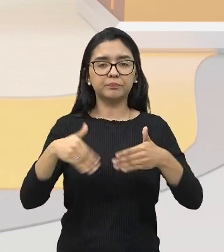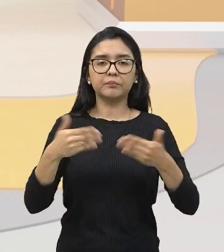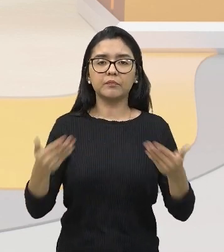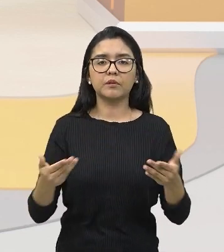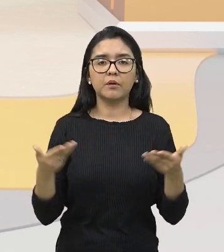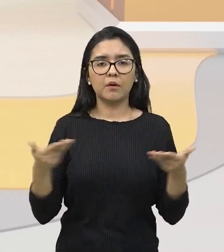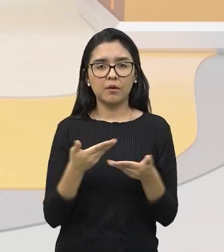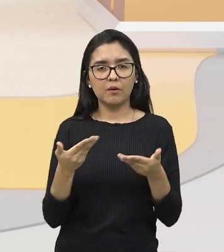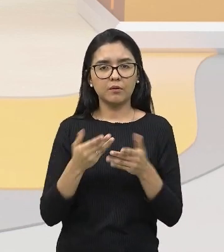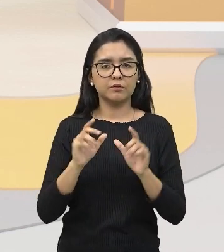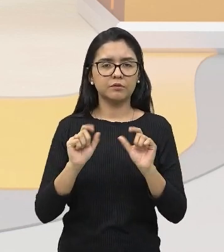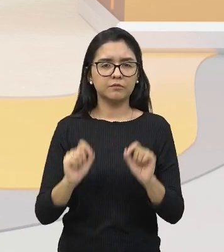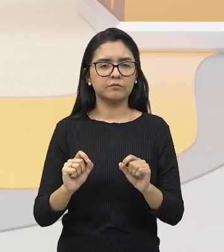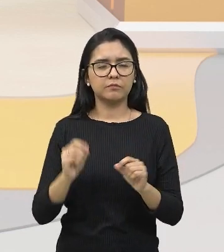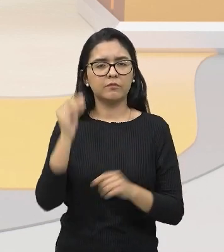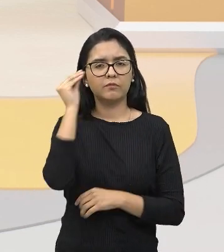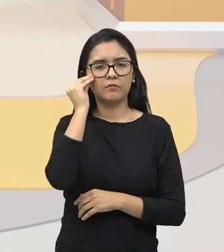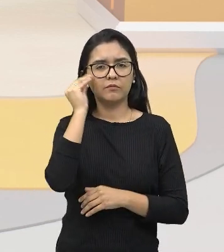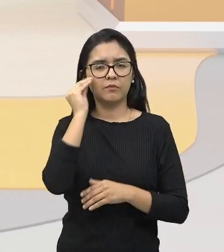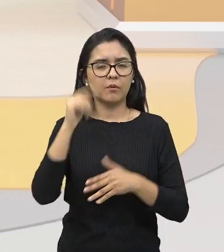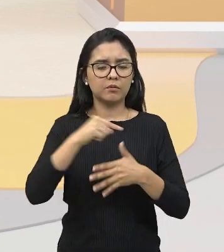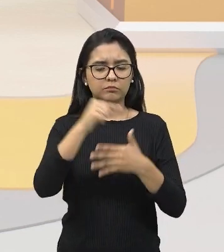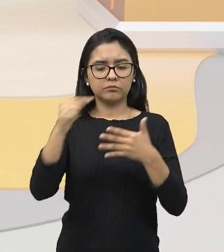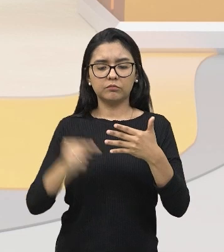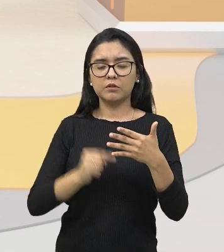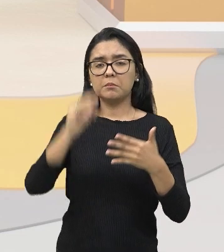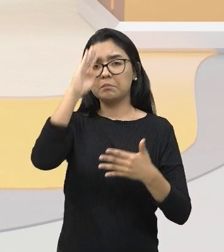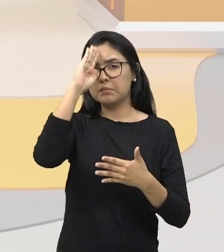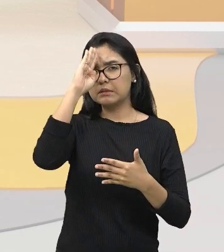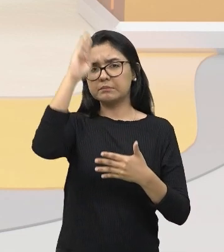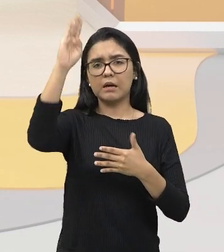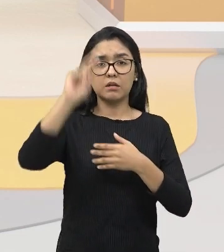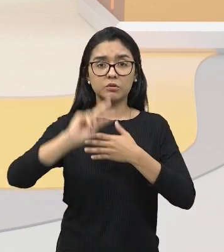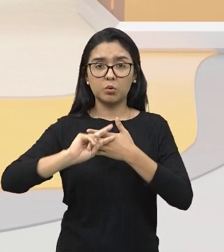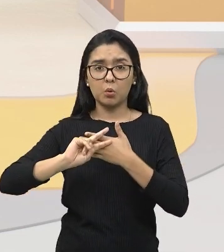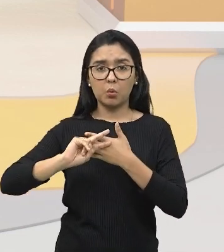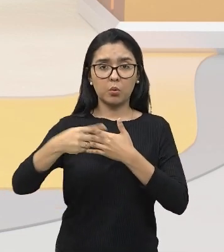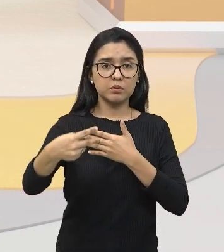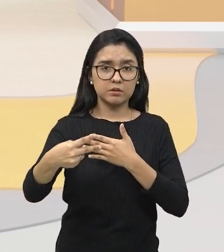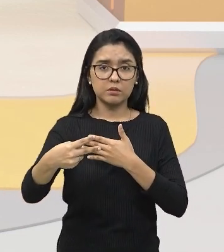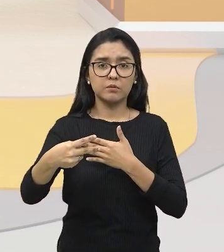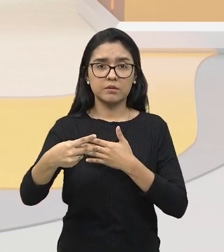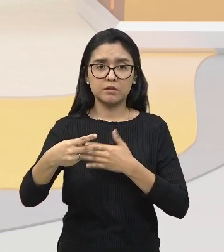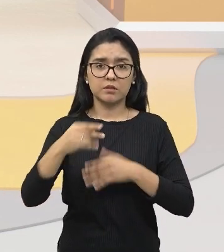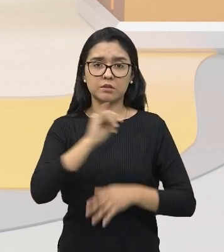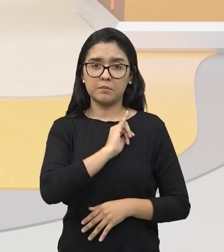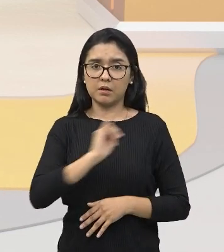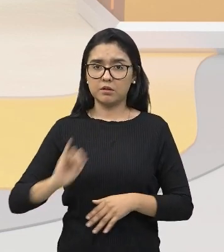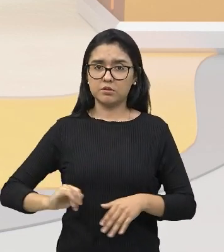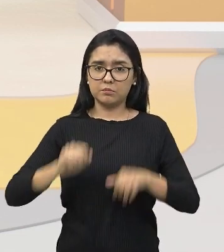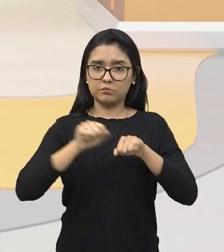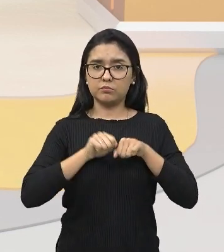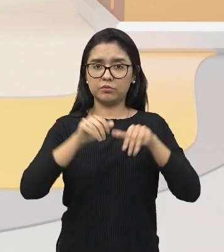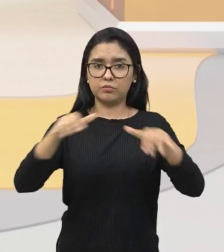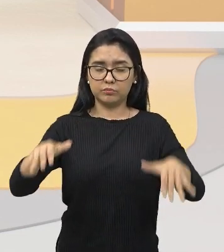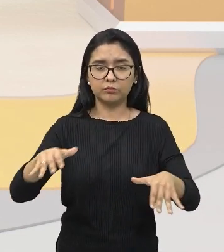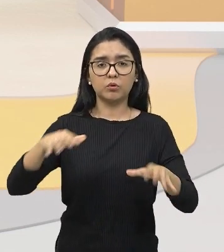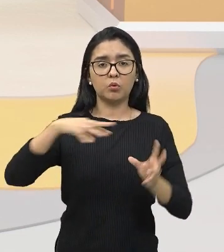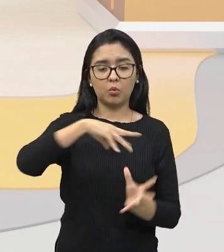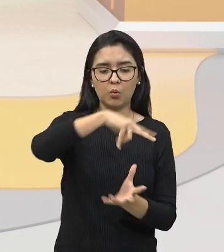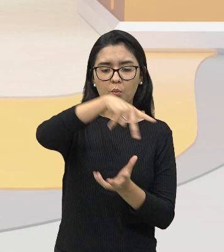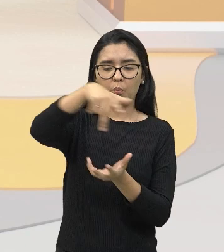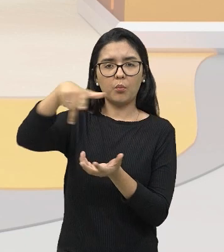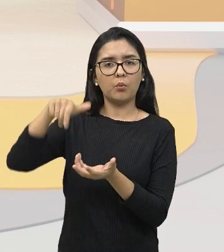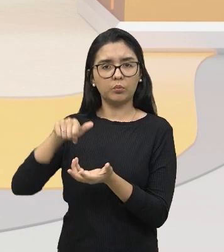verificar quais foram algumas das principais consequências dessa expansão imperialista em algumas partes do mundo que